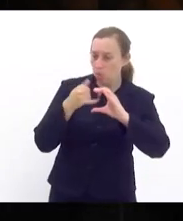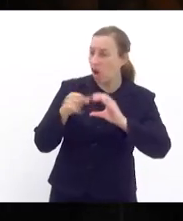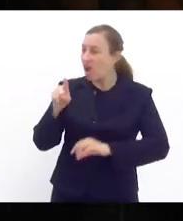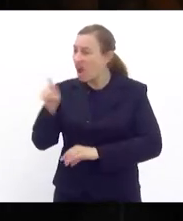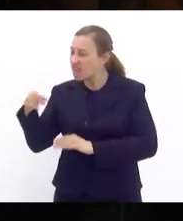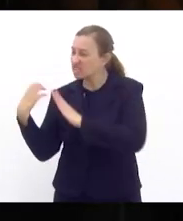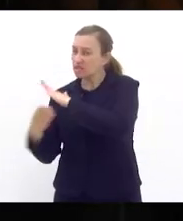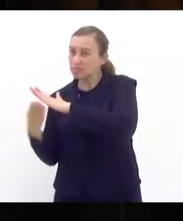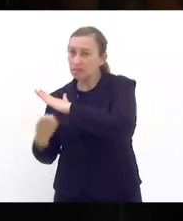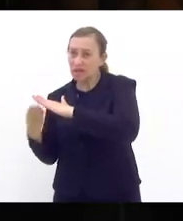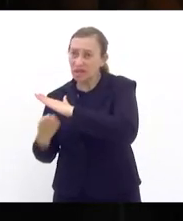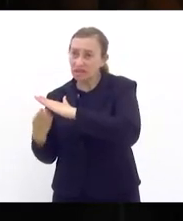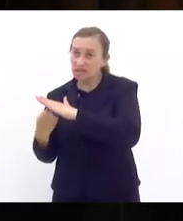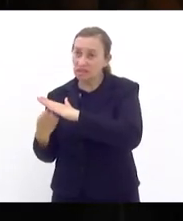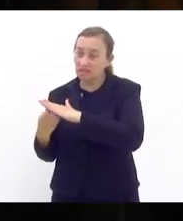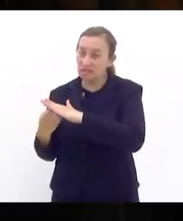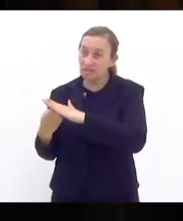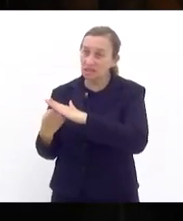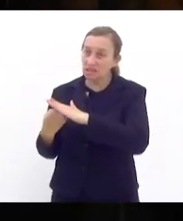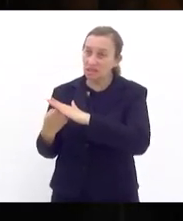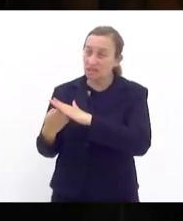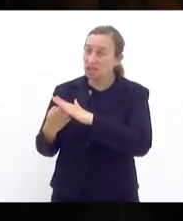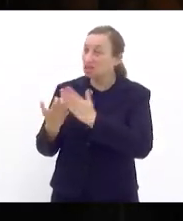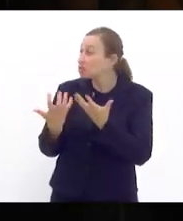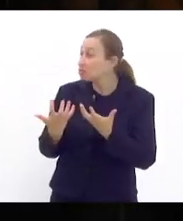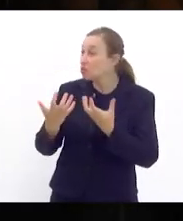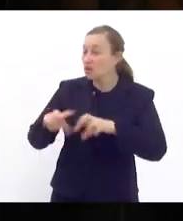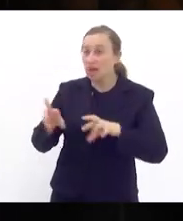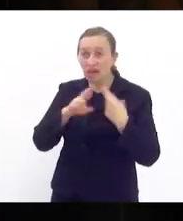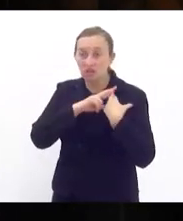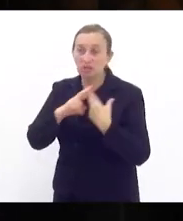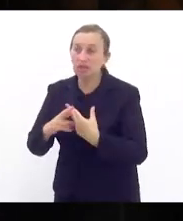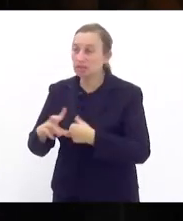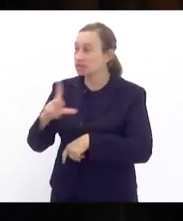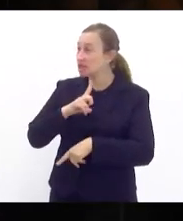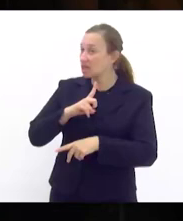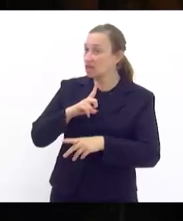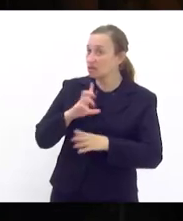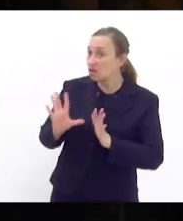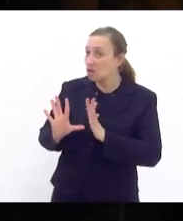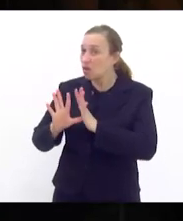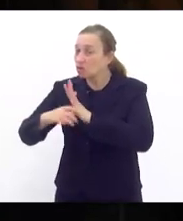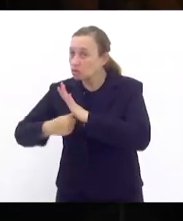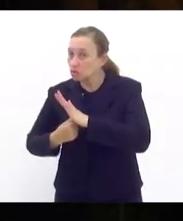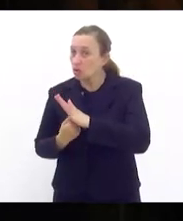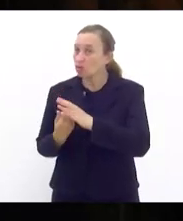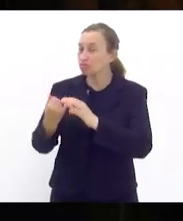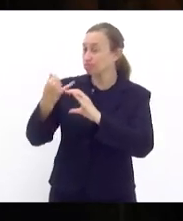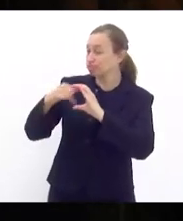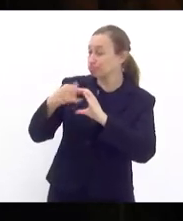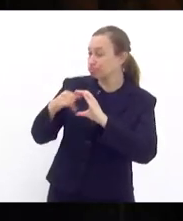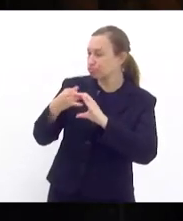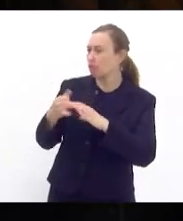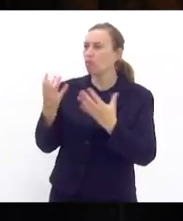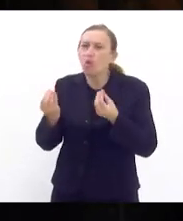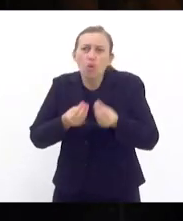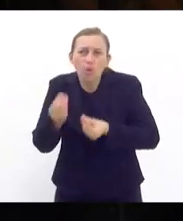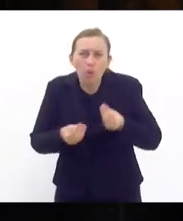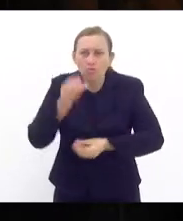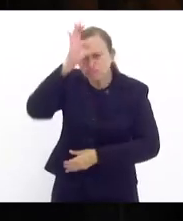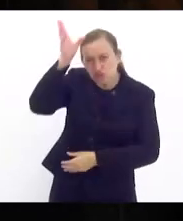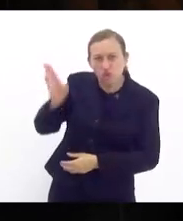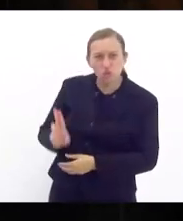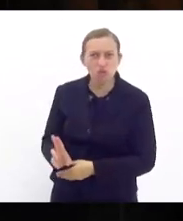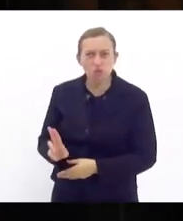empresas elas querem se desresponsabilizar com relação aos golpes que a gente recebe no WhatsApp como assim Tia Ju